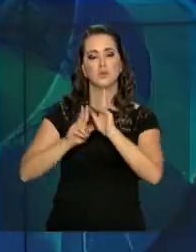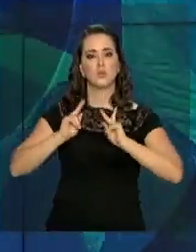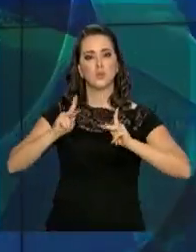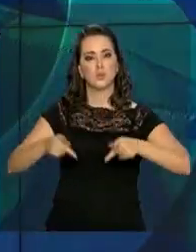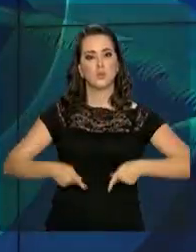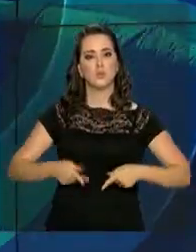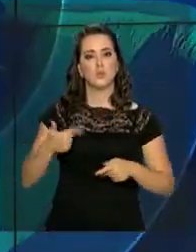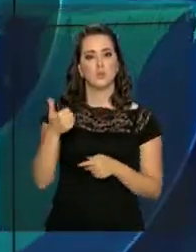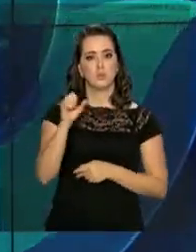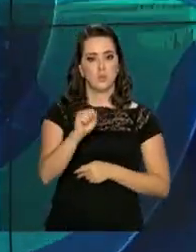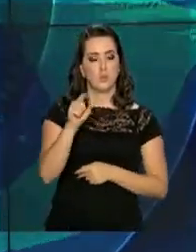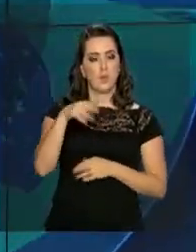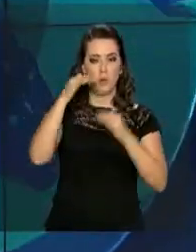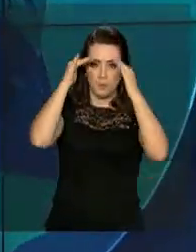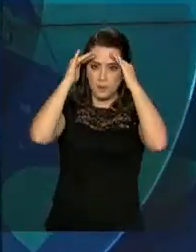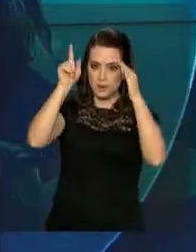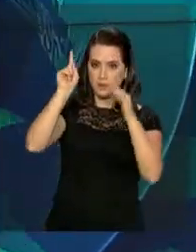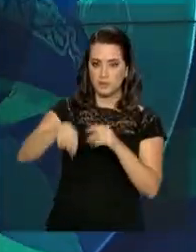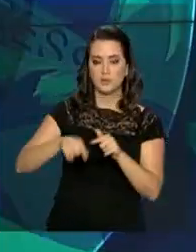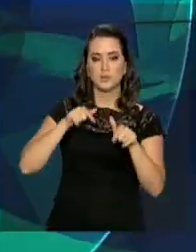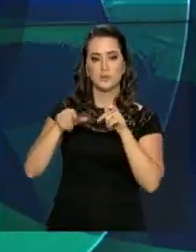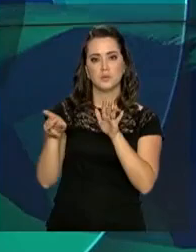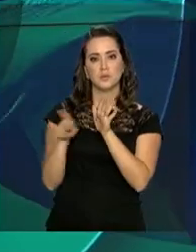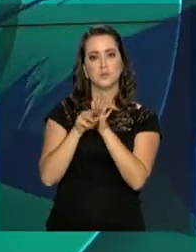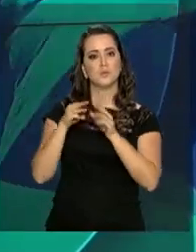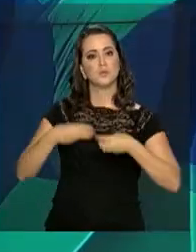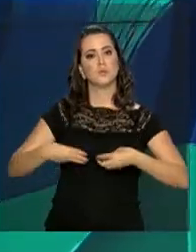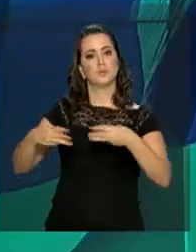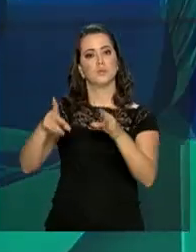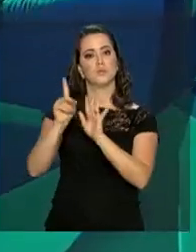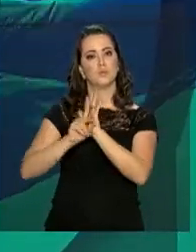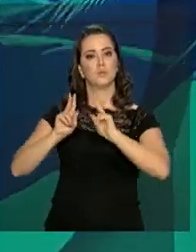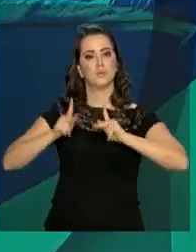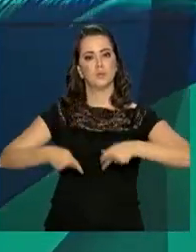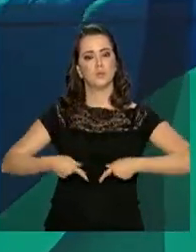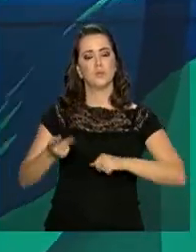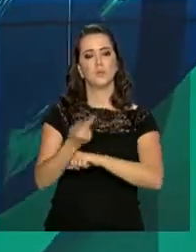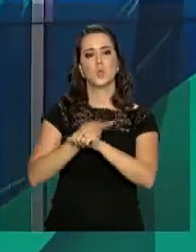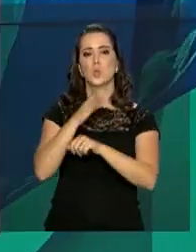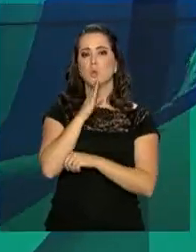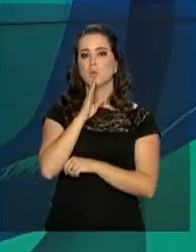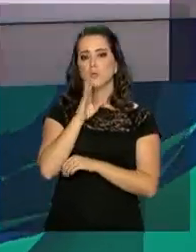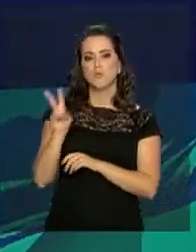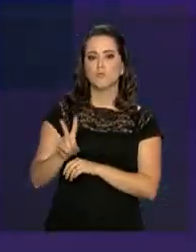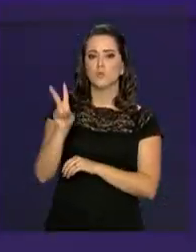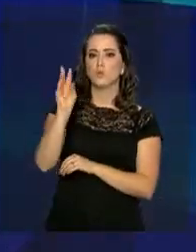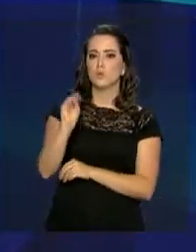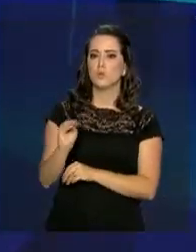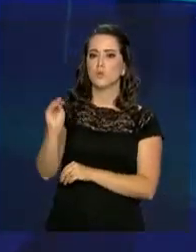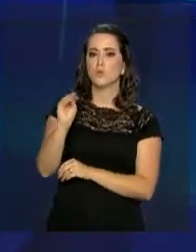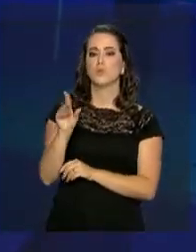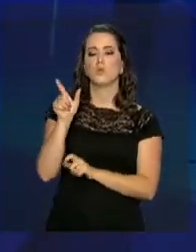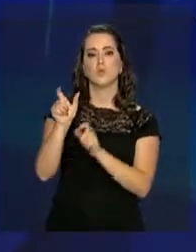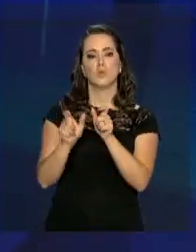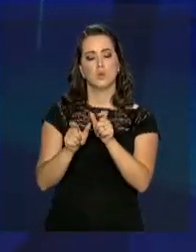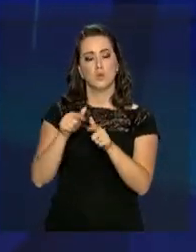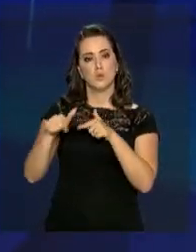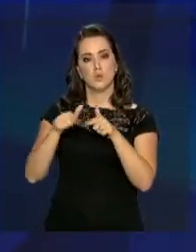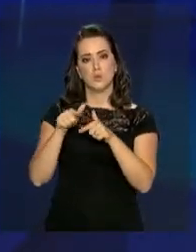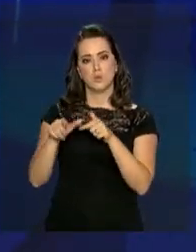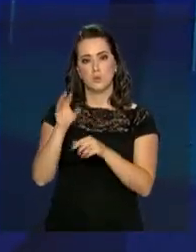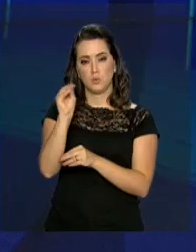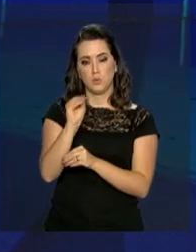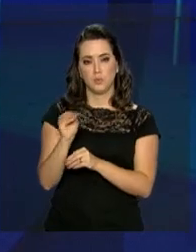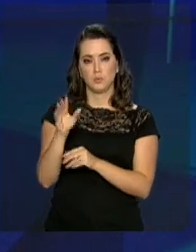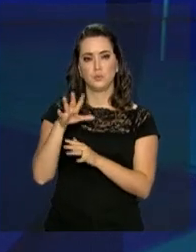2018. A homenagem é uma ação do Ministério dos Direitos Humanos e busca reconhecer e valorizar as práticas